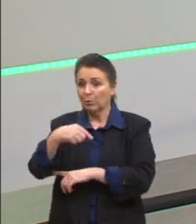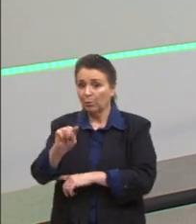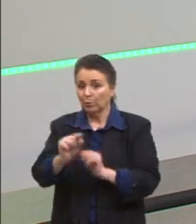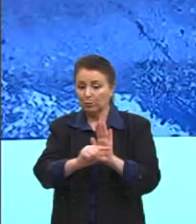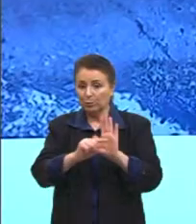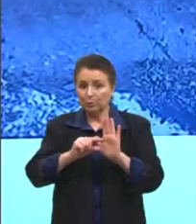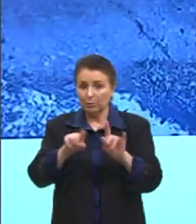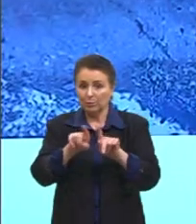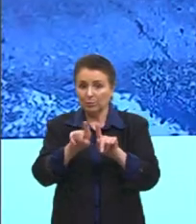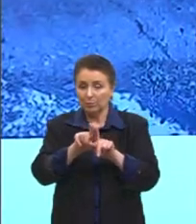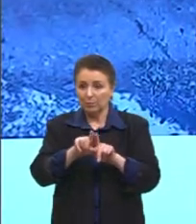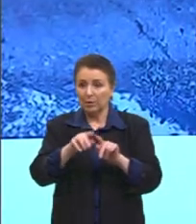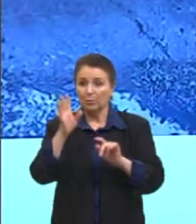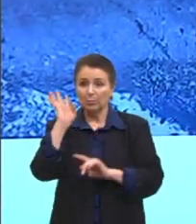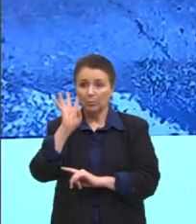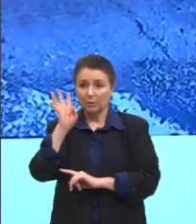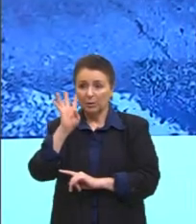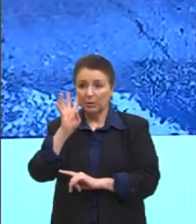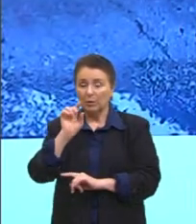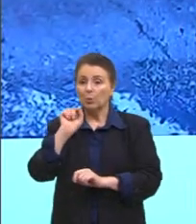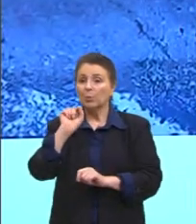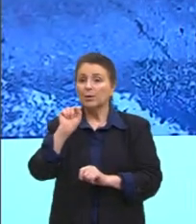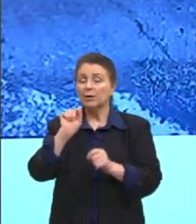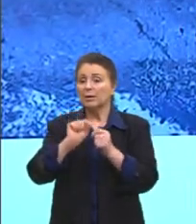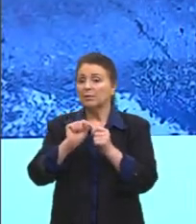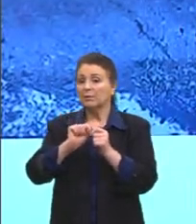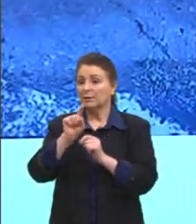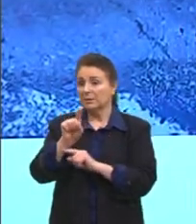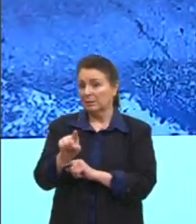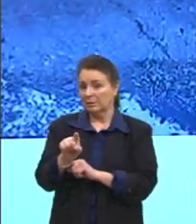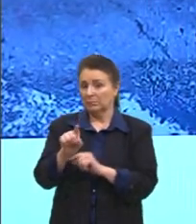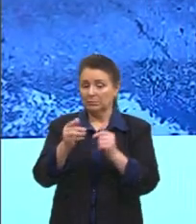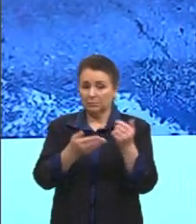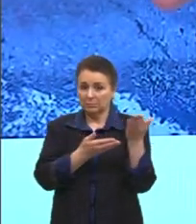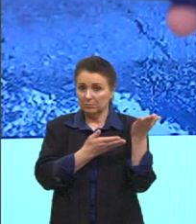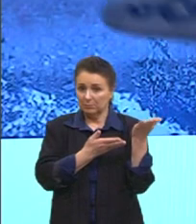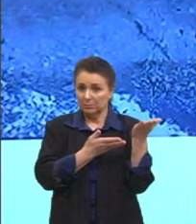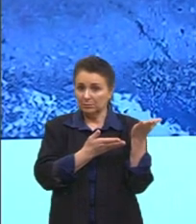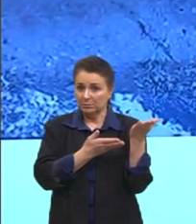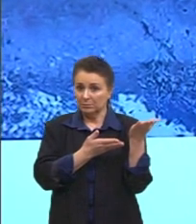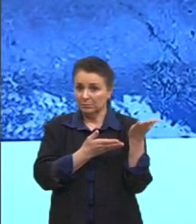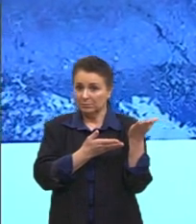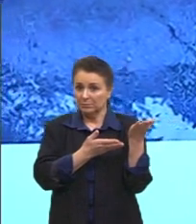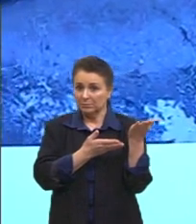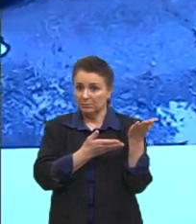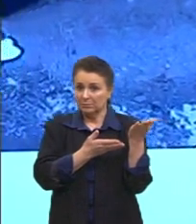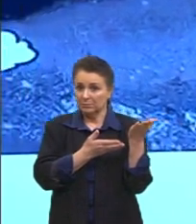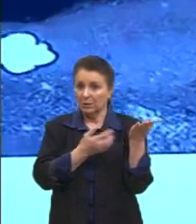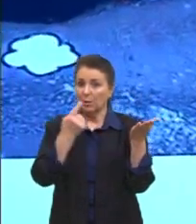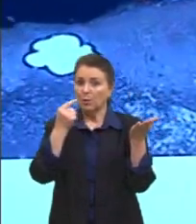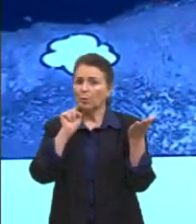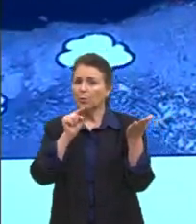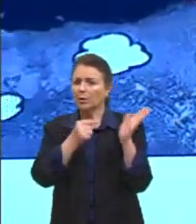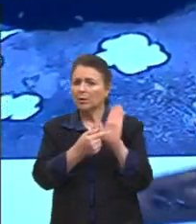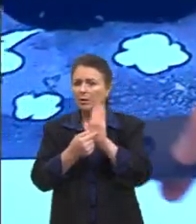muito bacana, gente, porque o Estêncio e o Cartaz Lambi, eles são expressões que